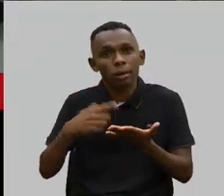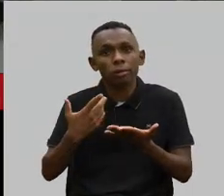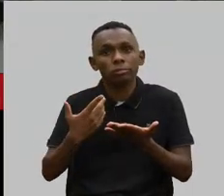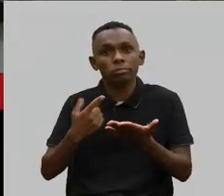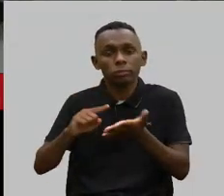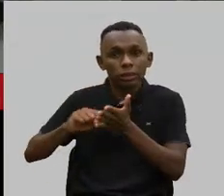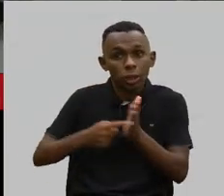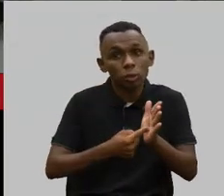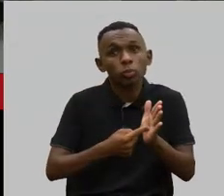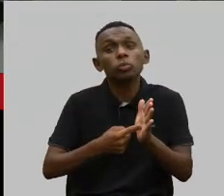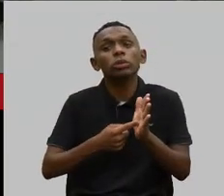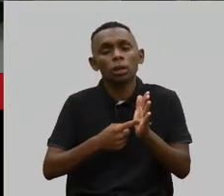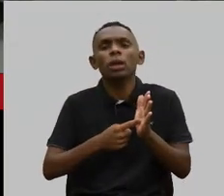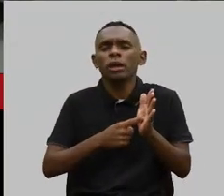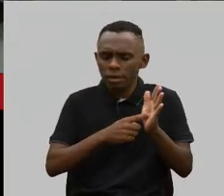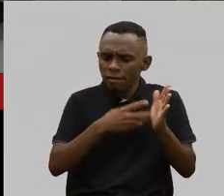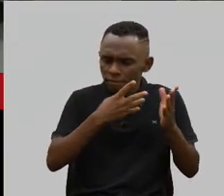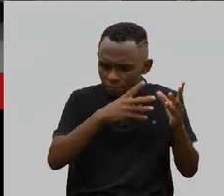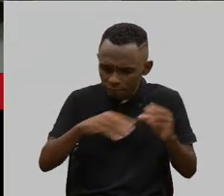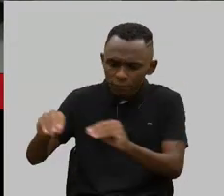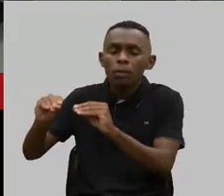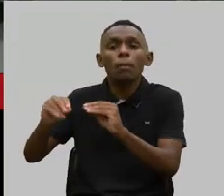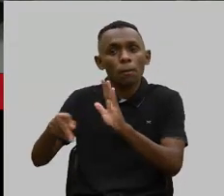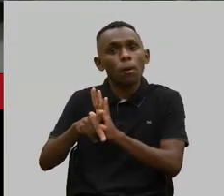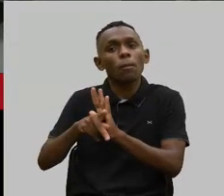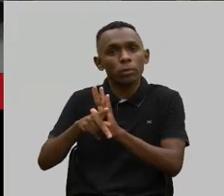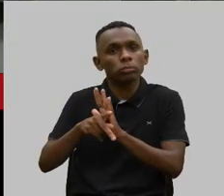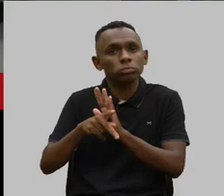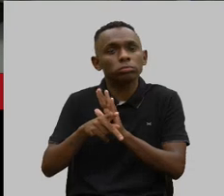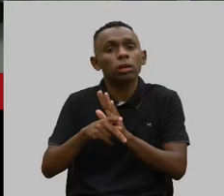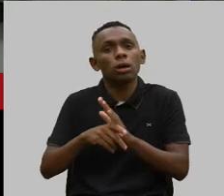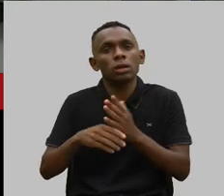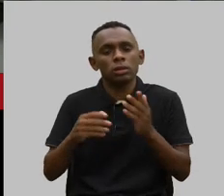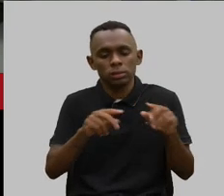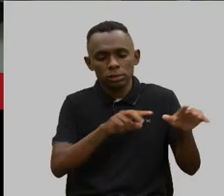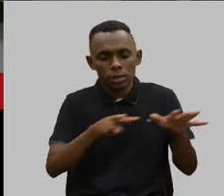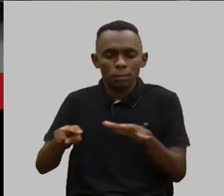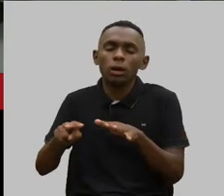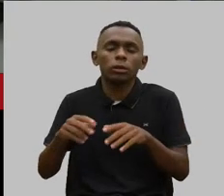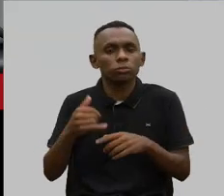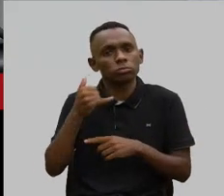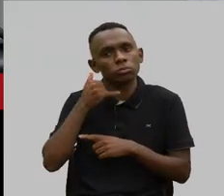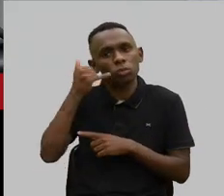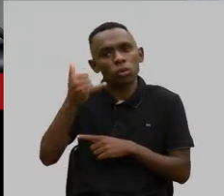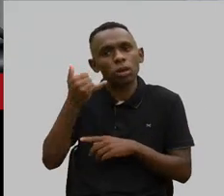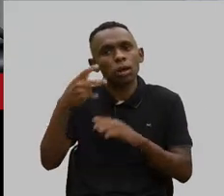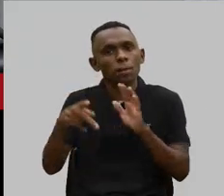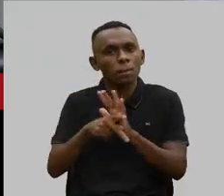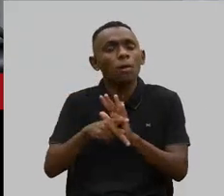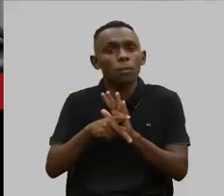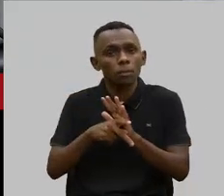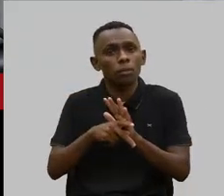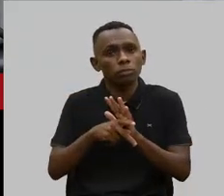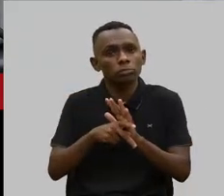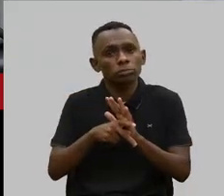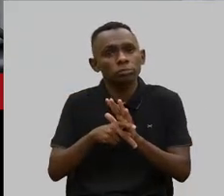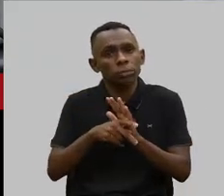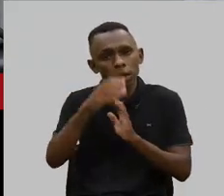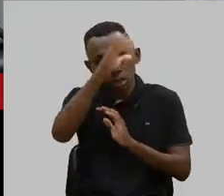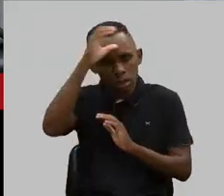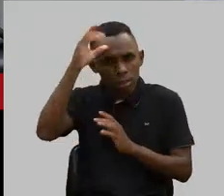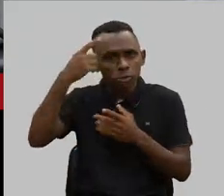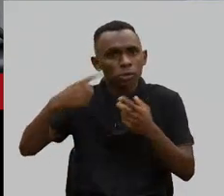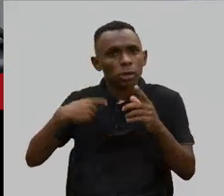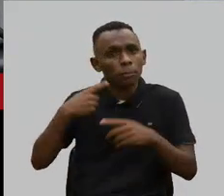encaminhamento. Essa semana, eu me liguei para a Câmara dos Deputados para ajudar na